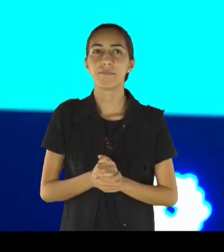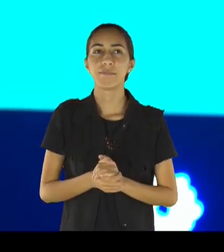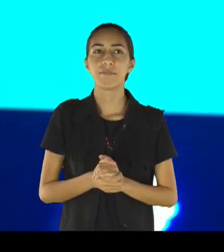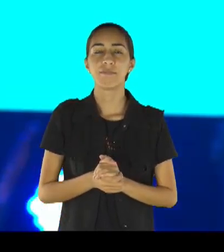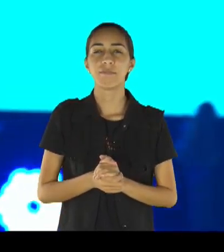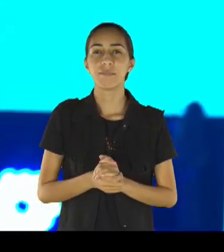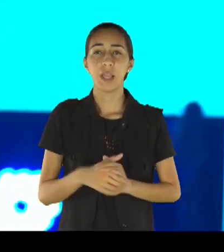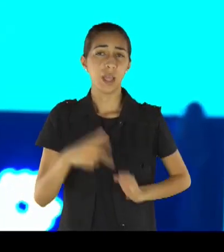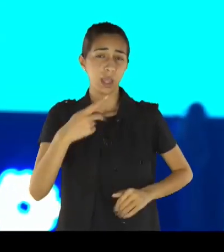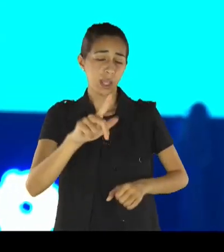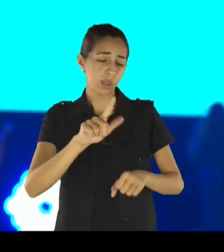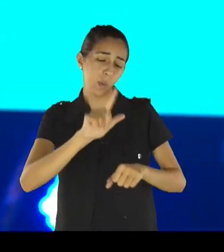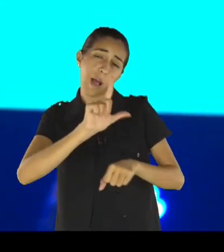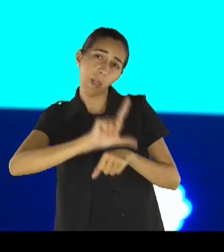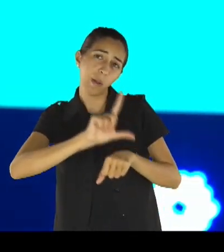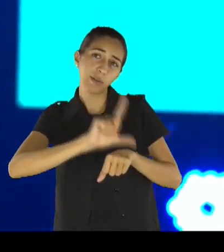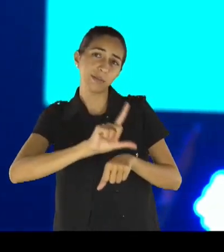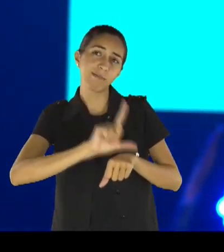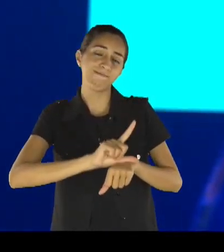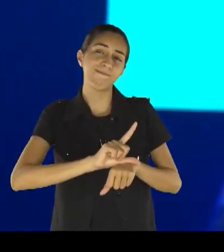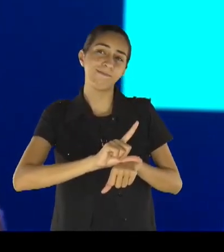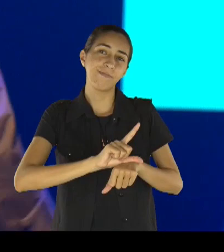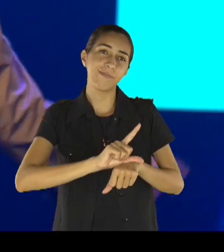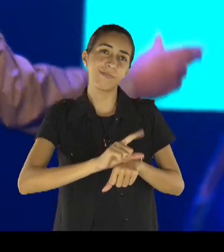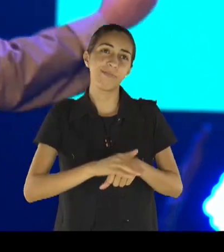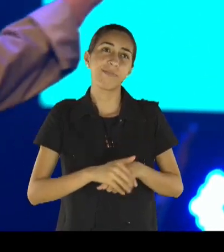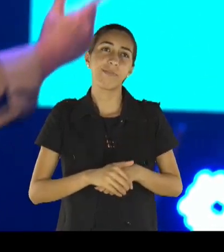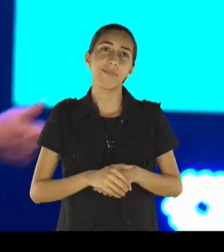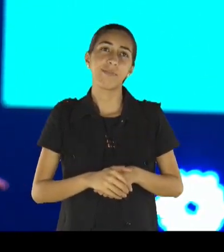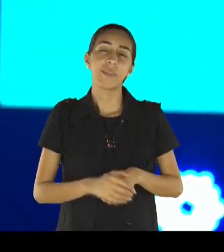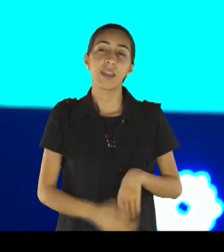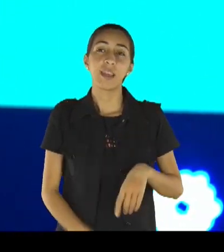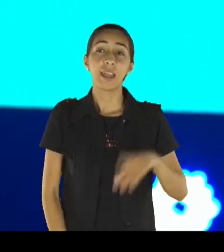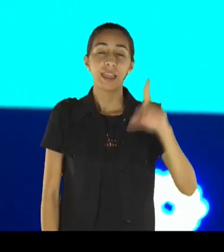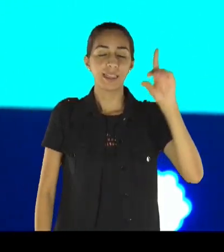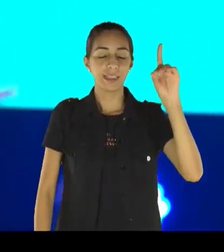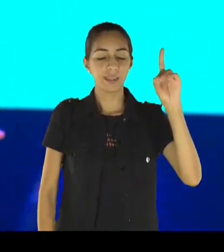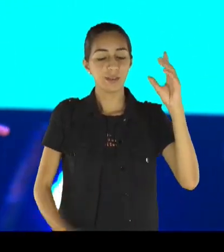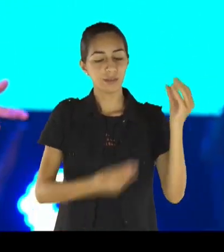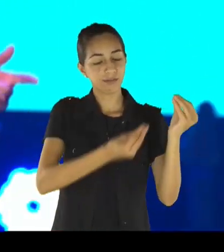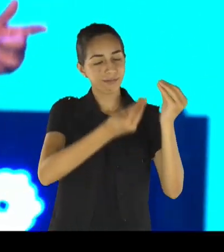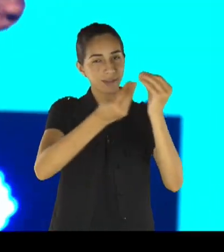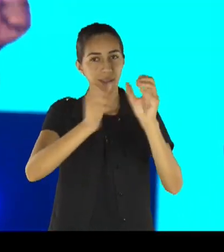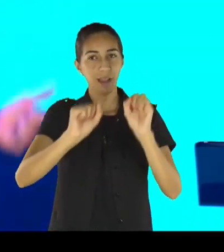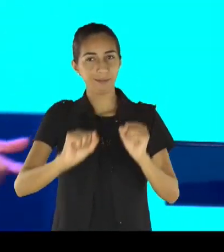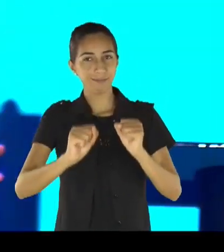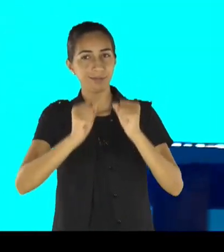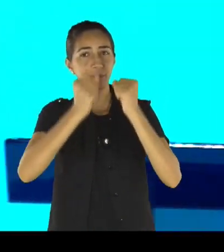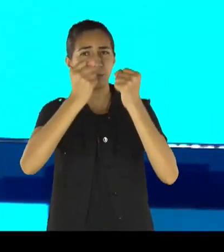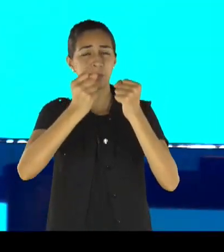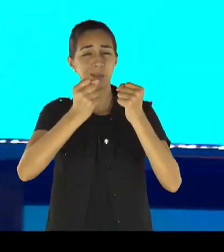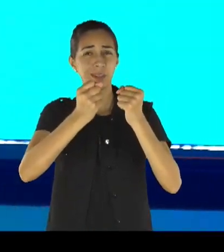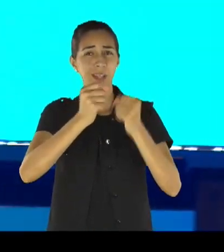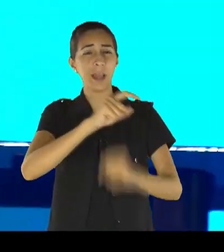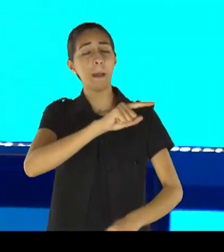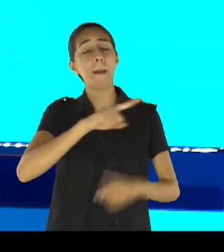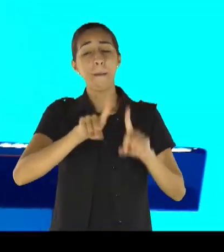comércio, e Ele fortalecerá o teu coração, espera, pois, no